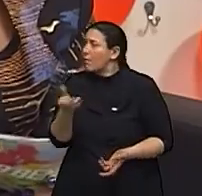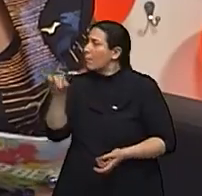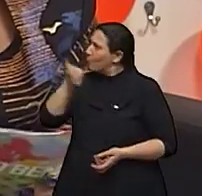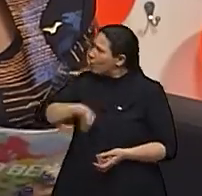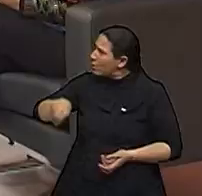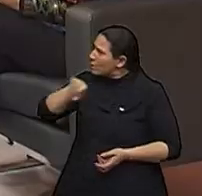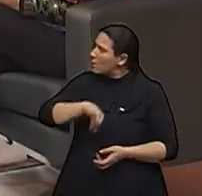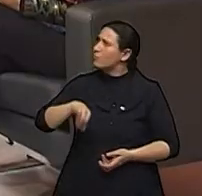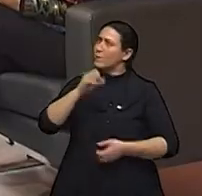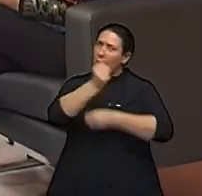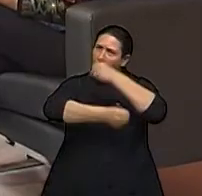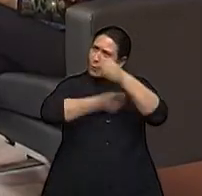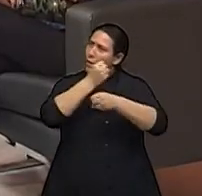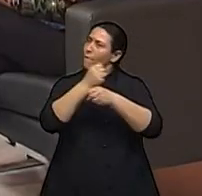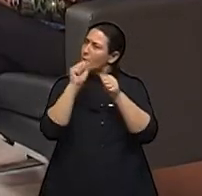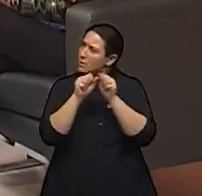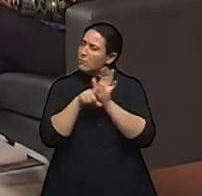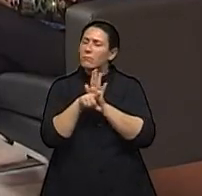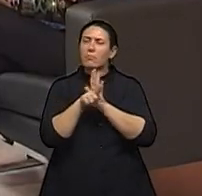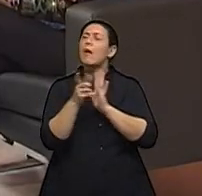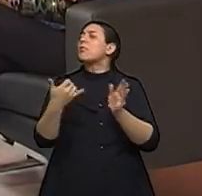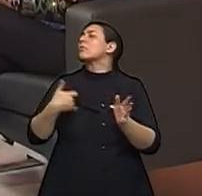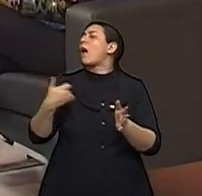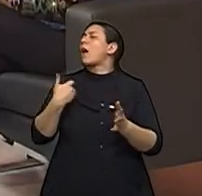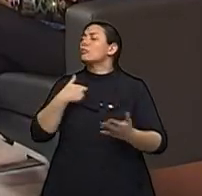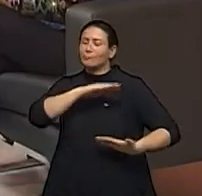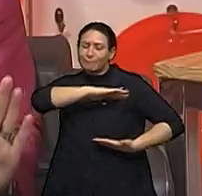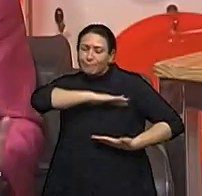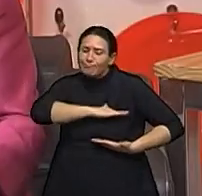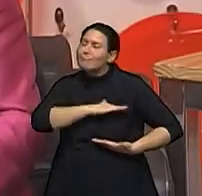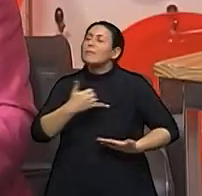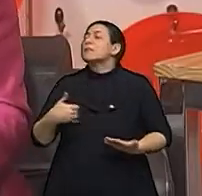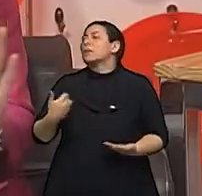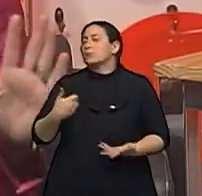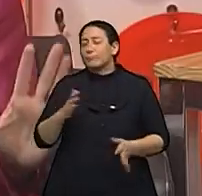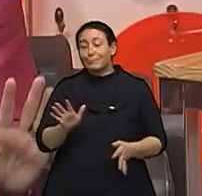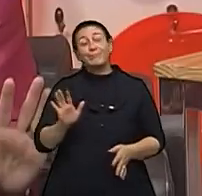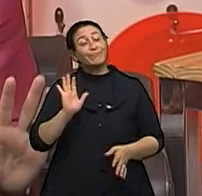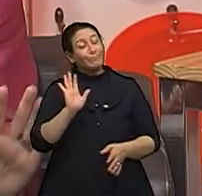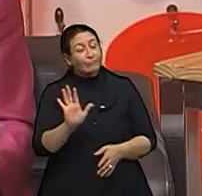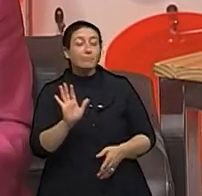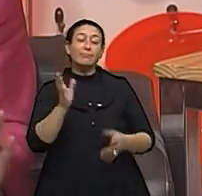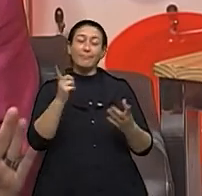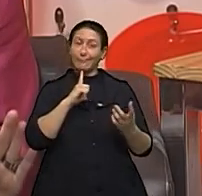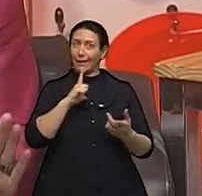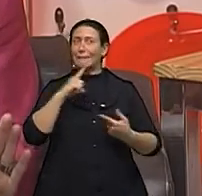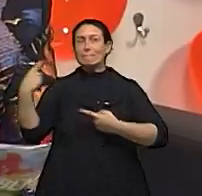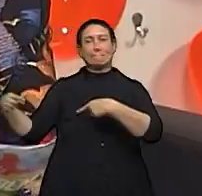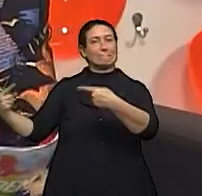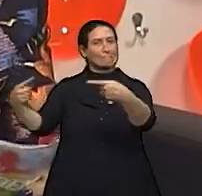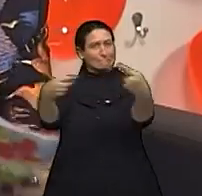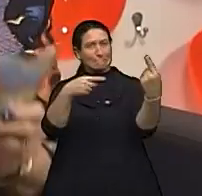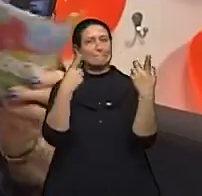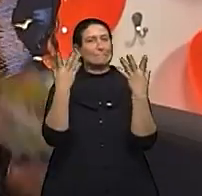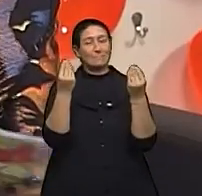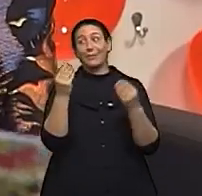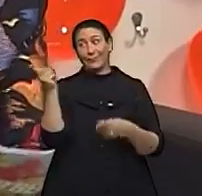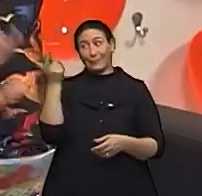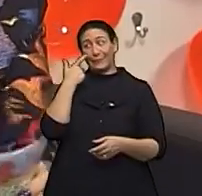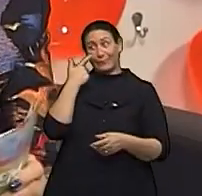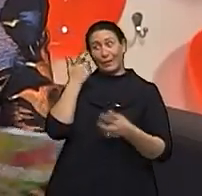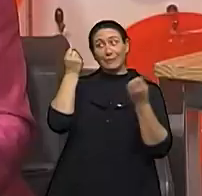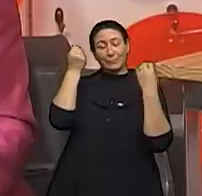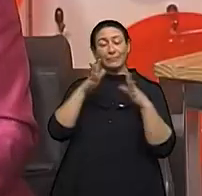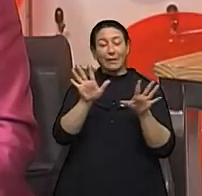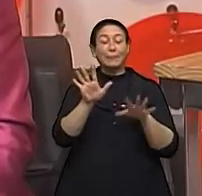De que idade deve-se começar a mamografia, por Existe uma polêmica enorme aí no mundo. Olha, ela já está explicando o que a vai falar de uma